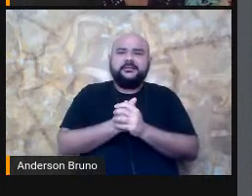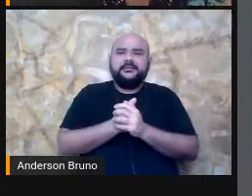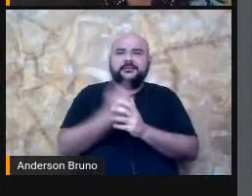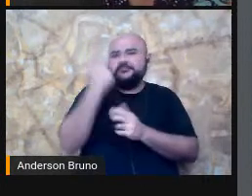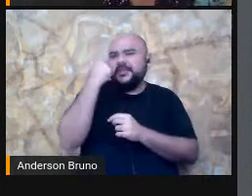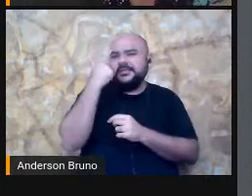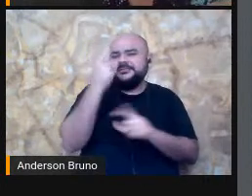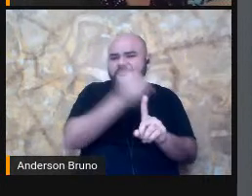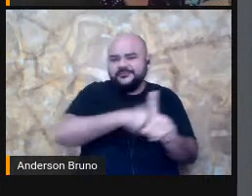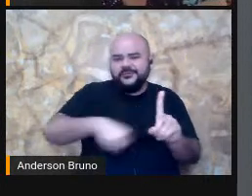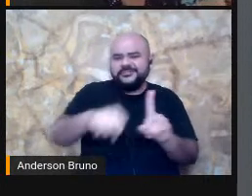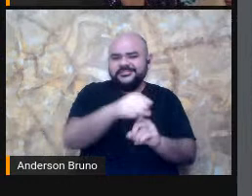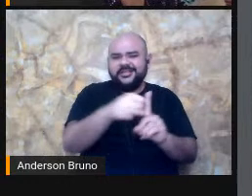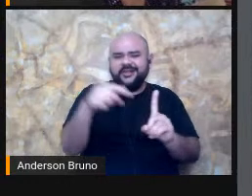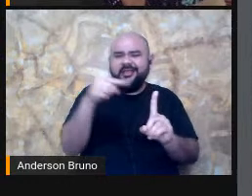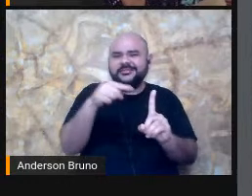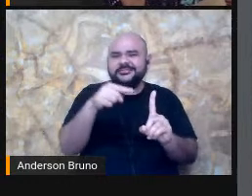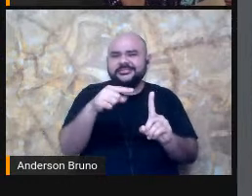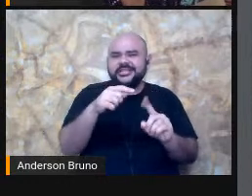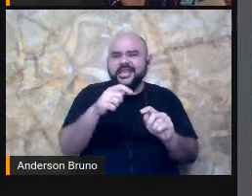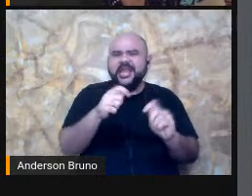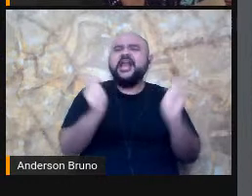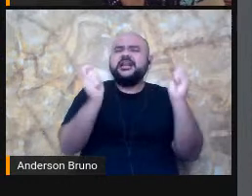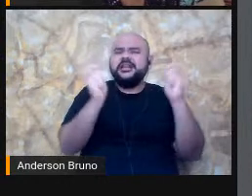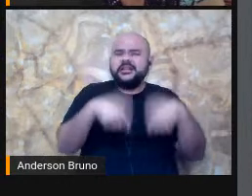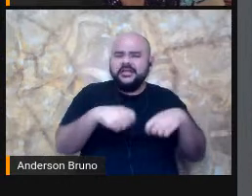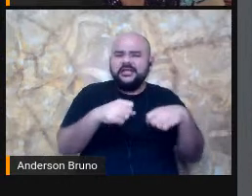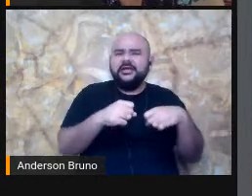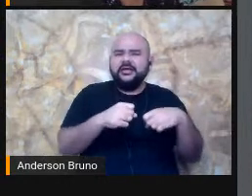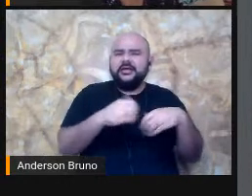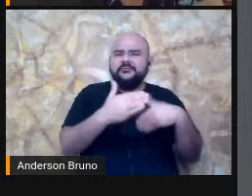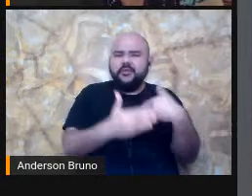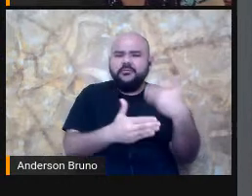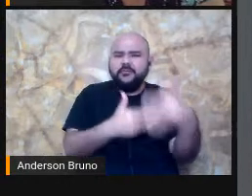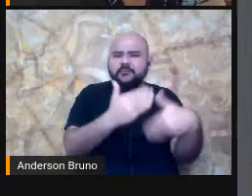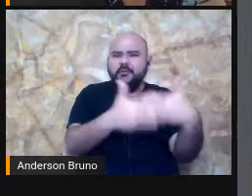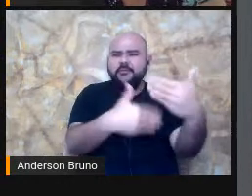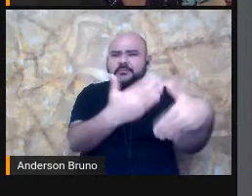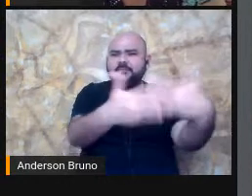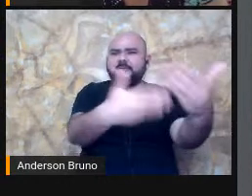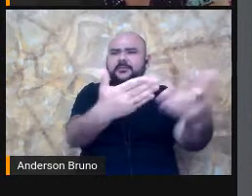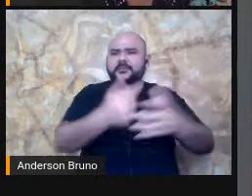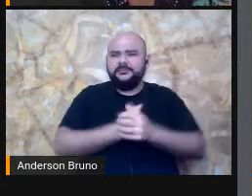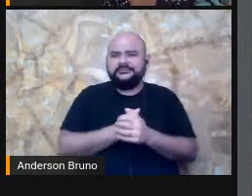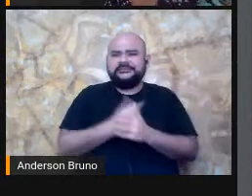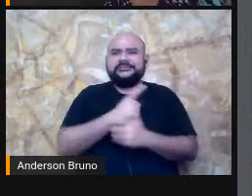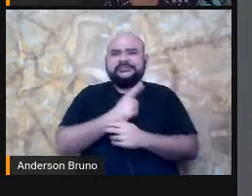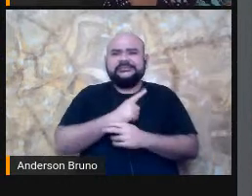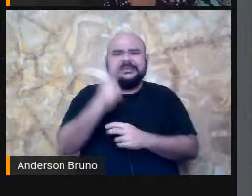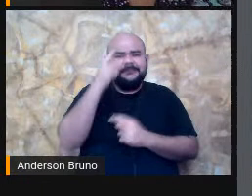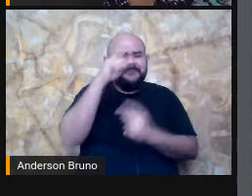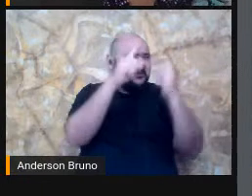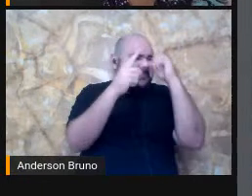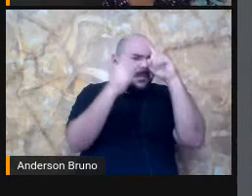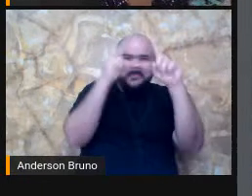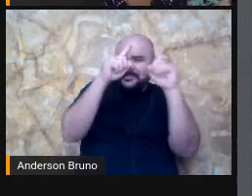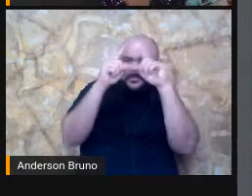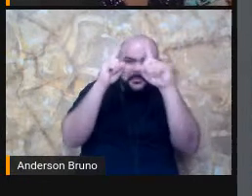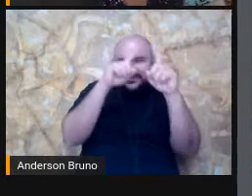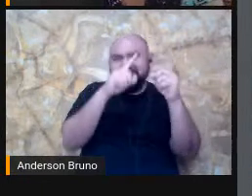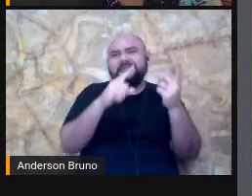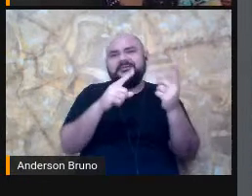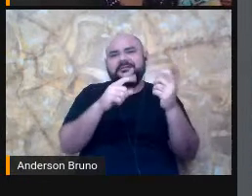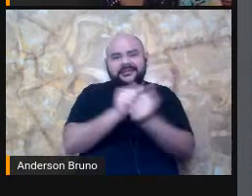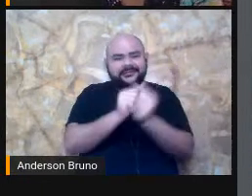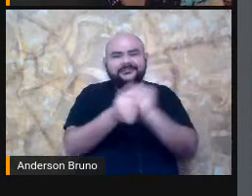Muito capaz Né? De criar E de recriar Caminhos Né? E é nisso